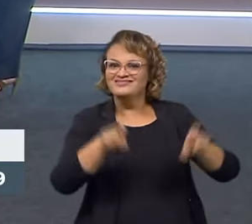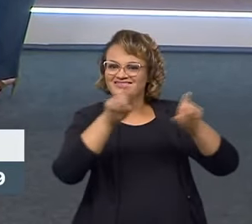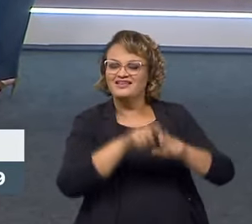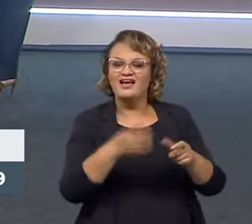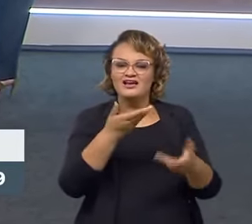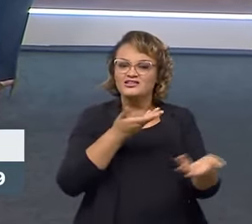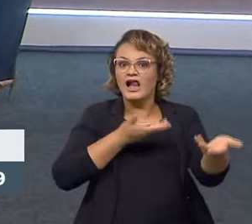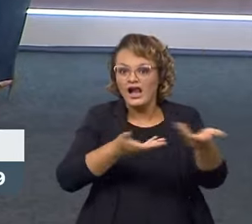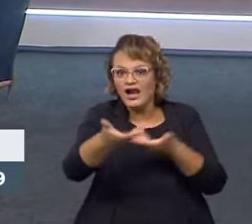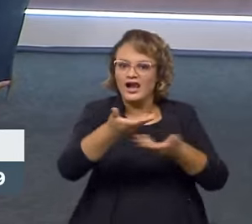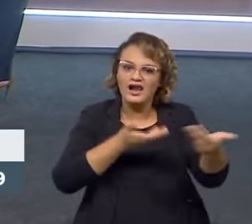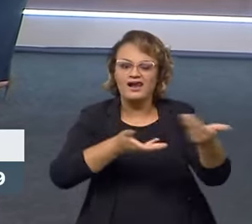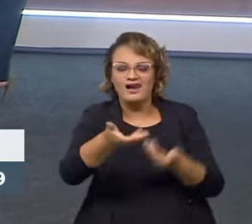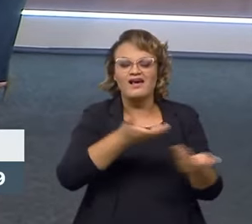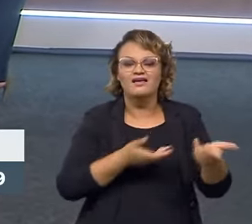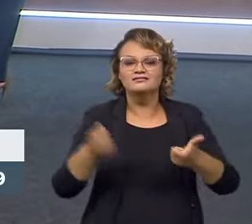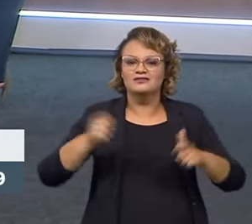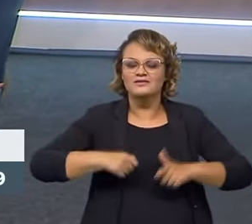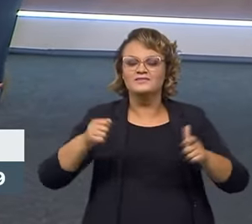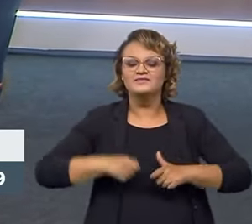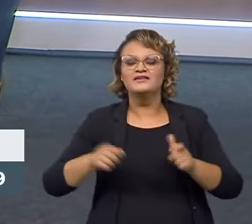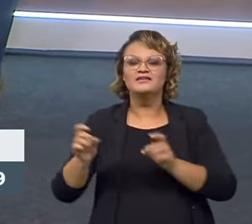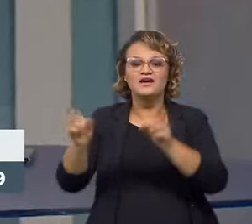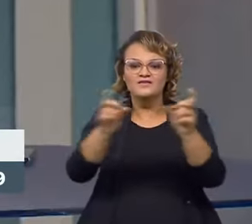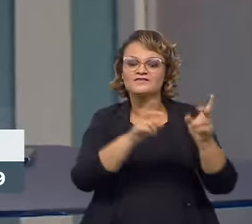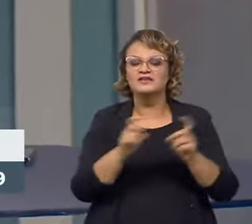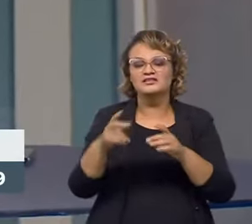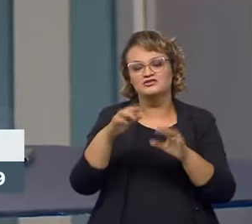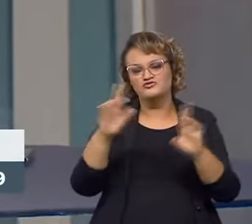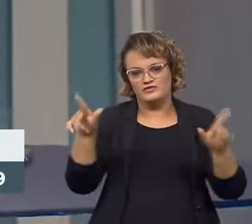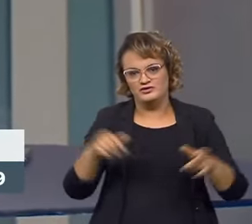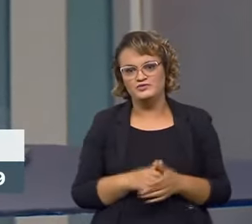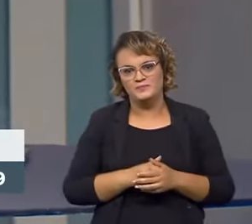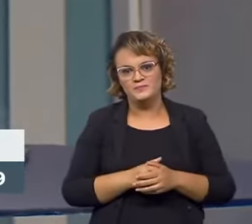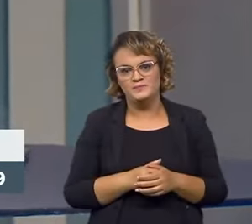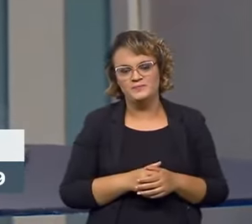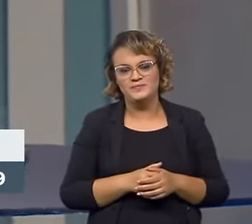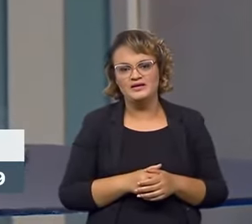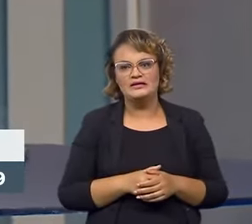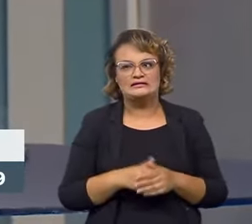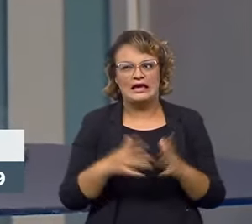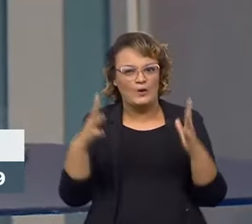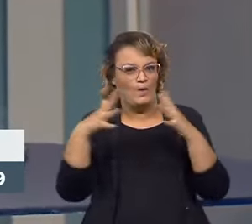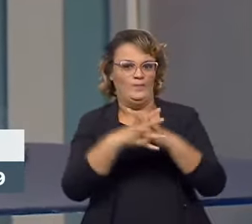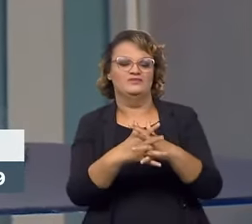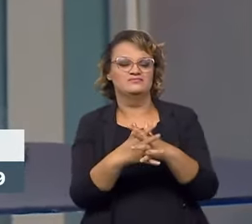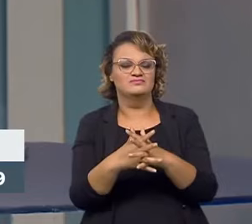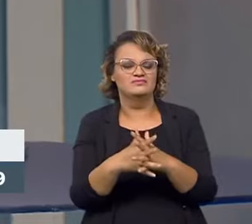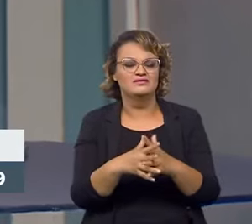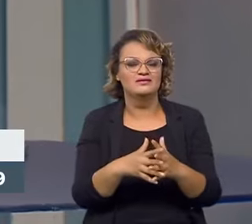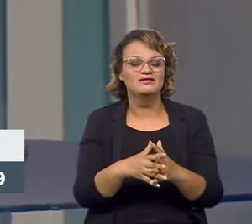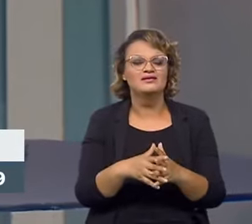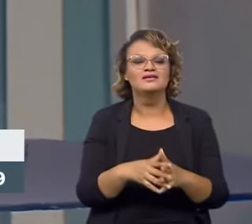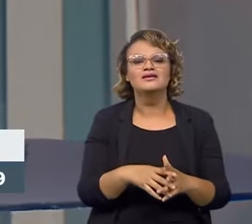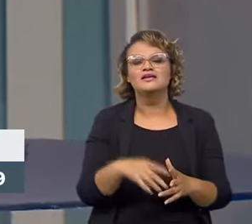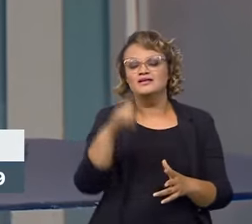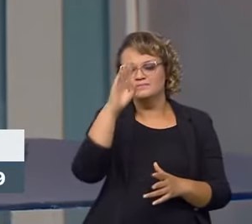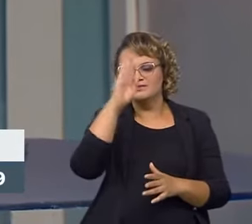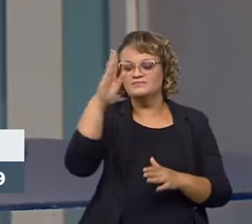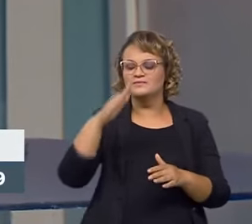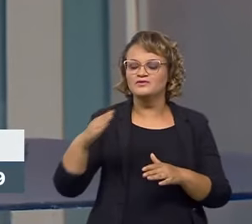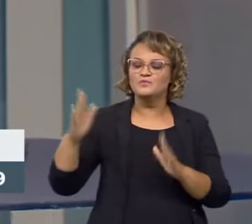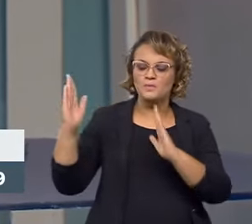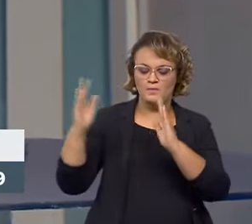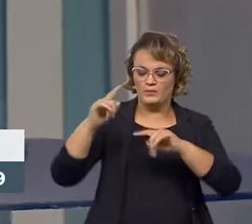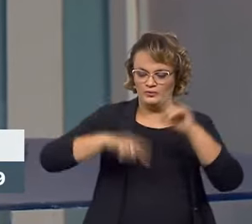interação diferente e o comércio começa a funcionar de forma diferente, de forma muito mais complexa e, principalmente, com o ciclo de